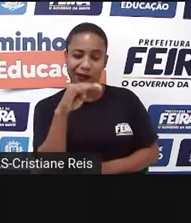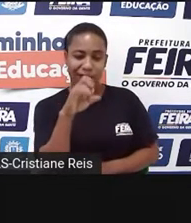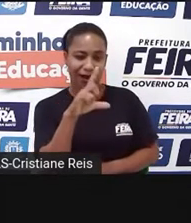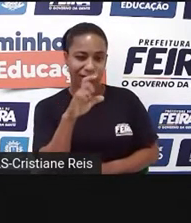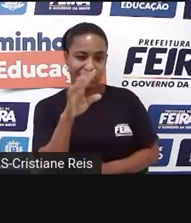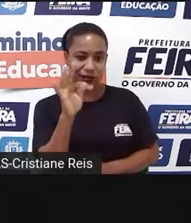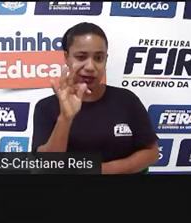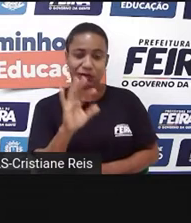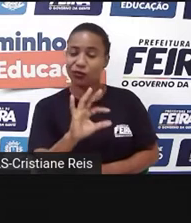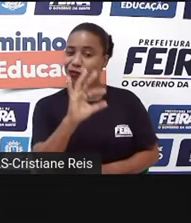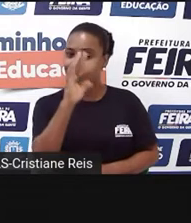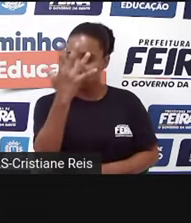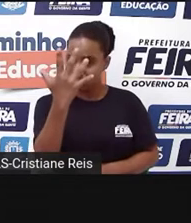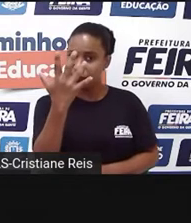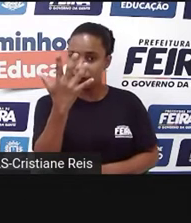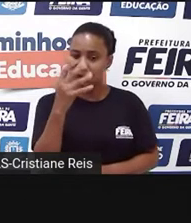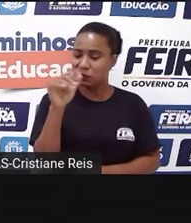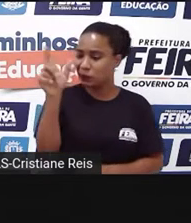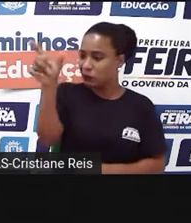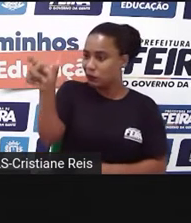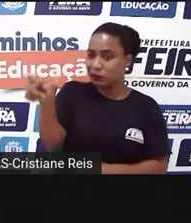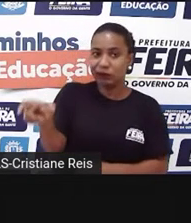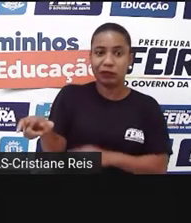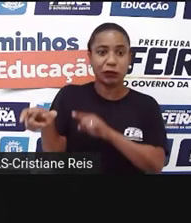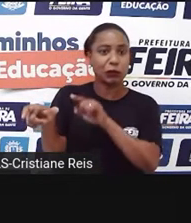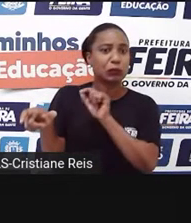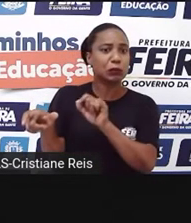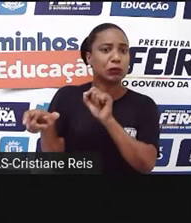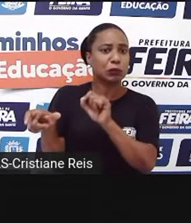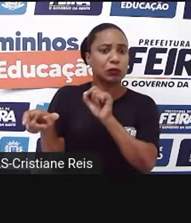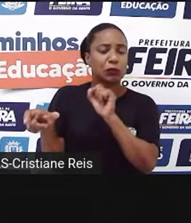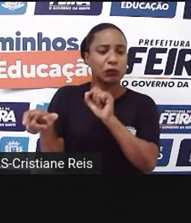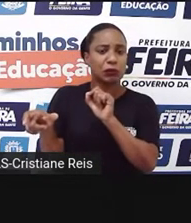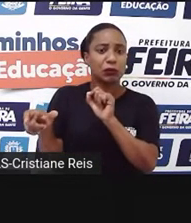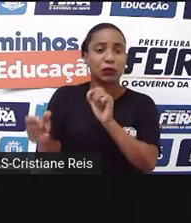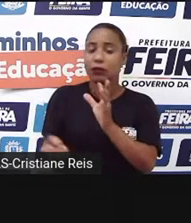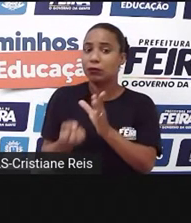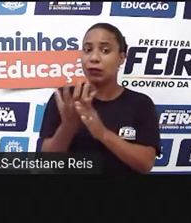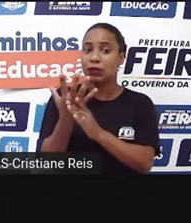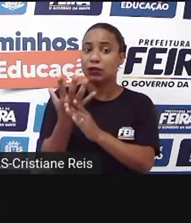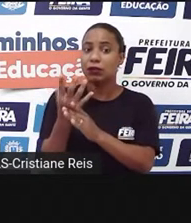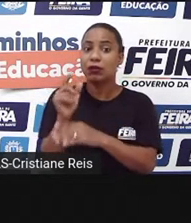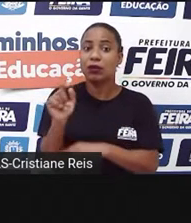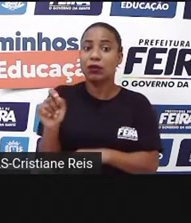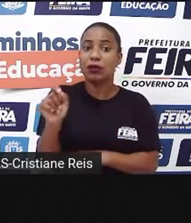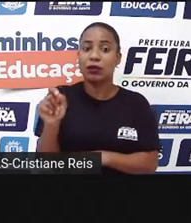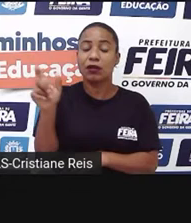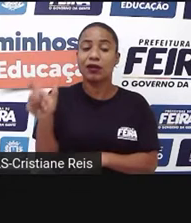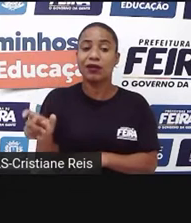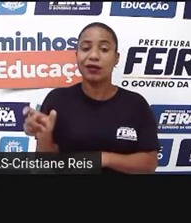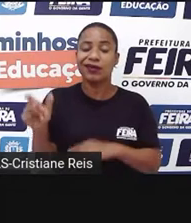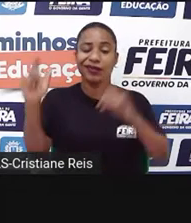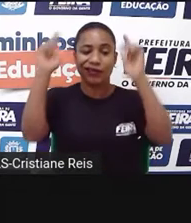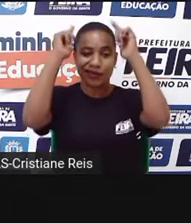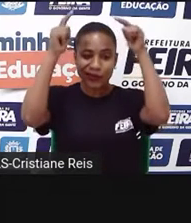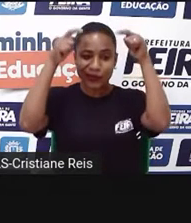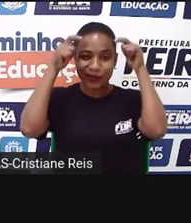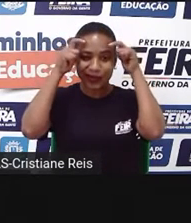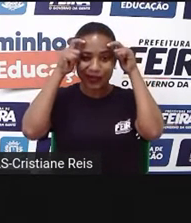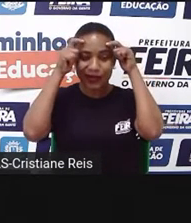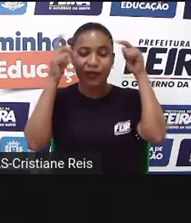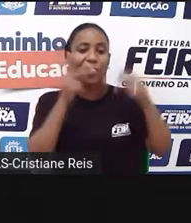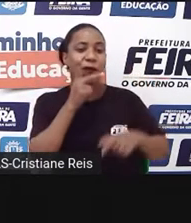E identifica que esse fantasma é o fantasma do rei, do pai de Hamlet. E esse fantasma se